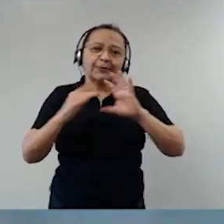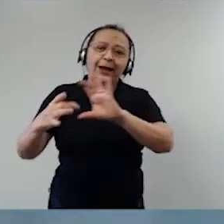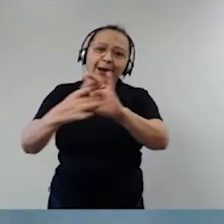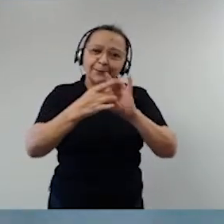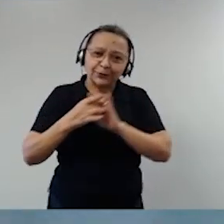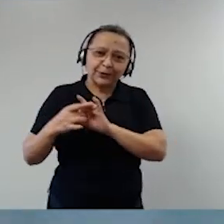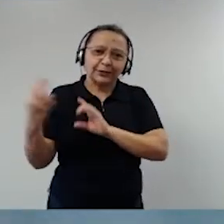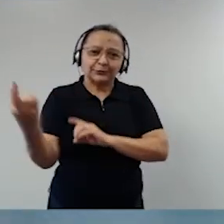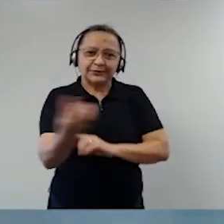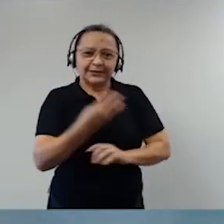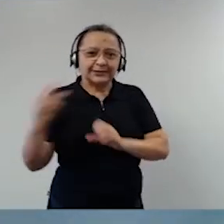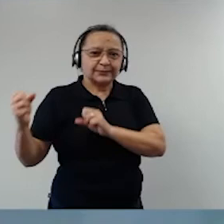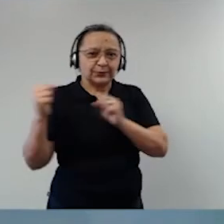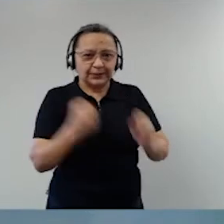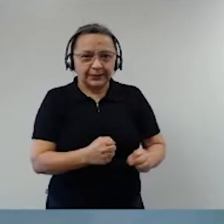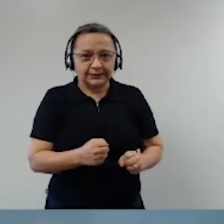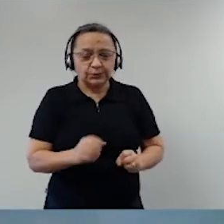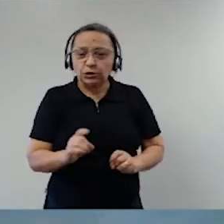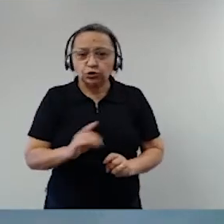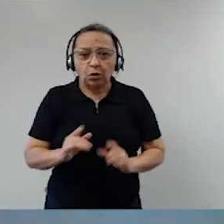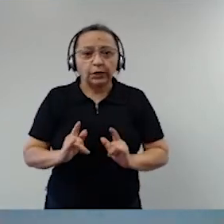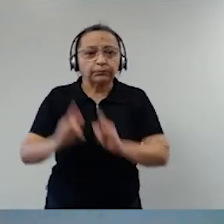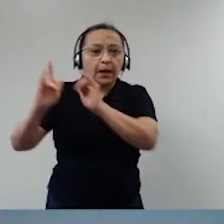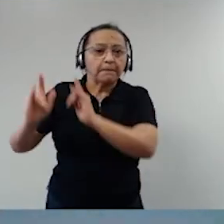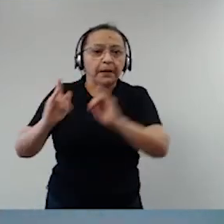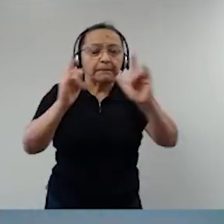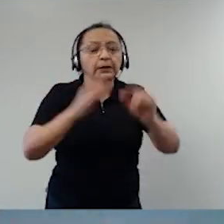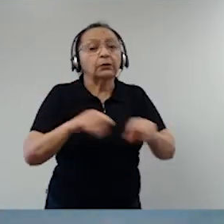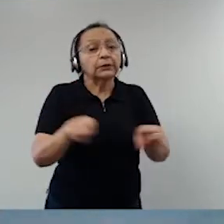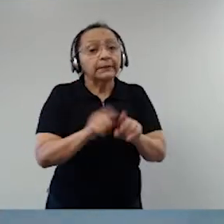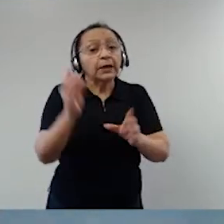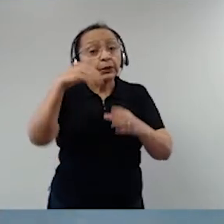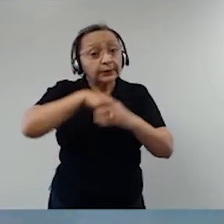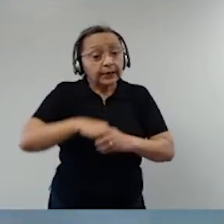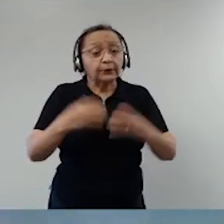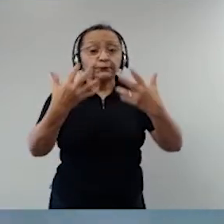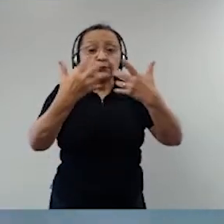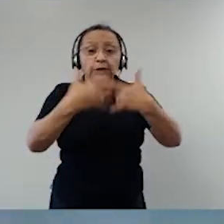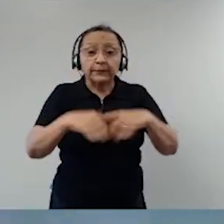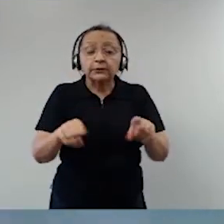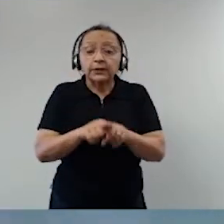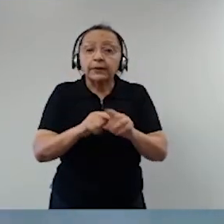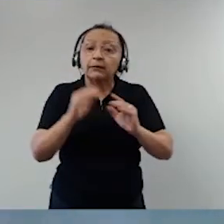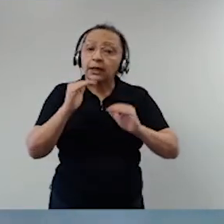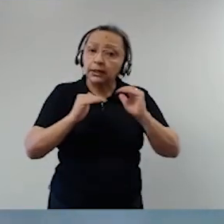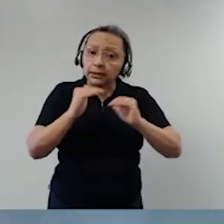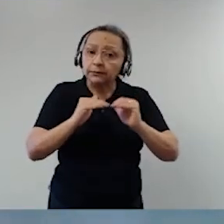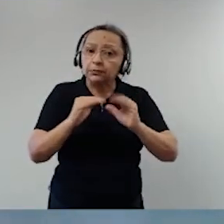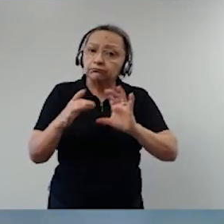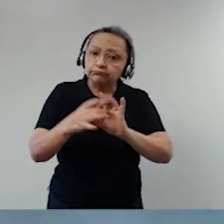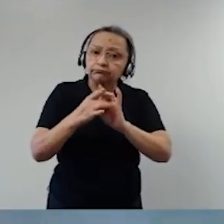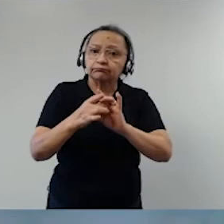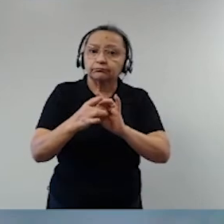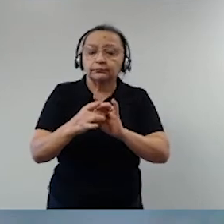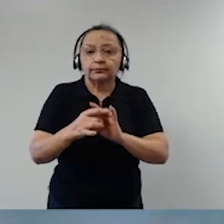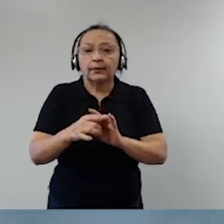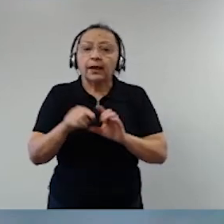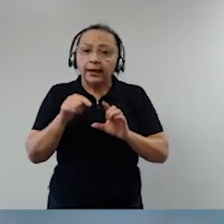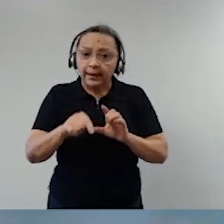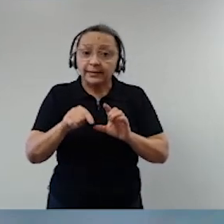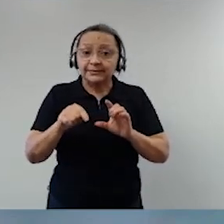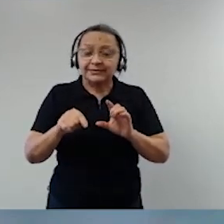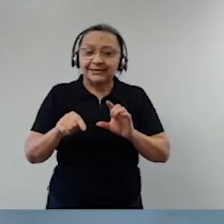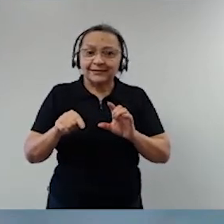não só o funcionamento, a estruturação, o funcionamento como equilíbrio, como harmonia. Essa